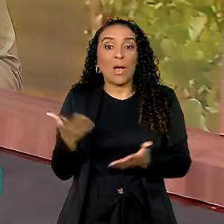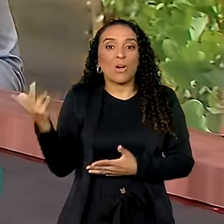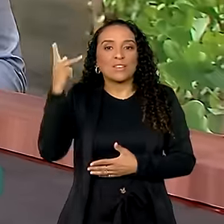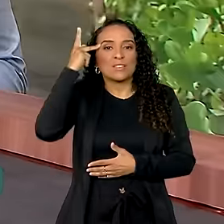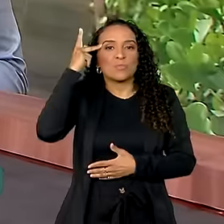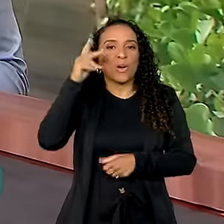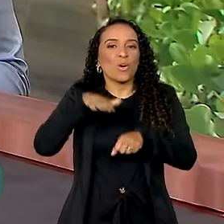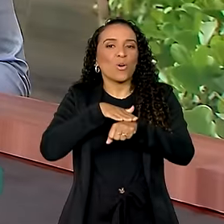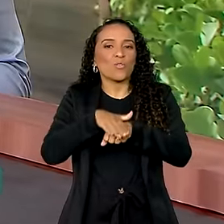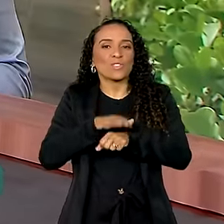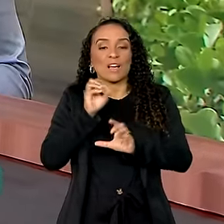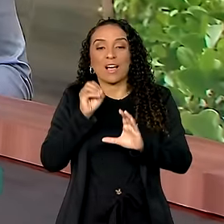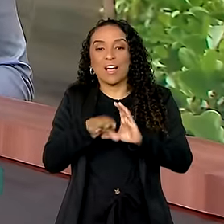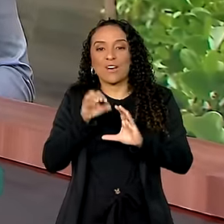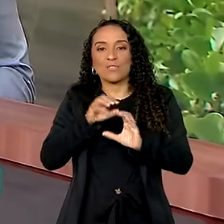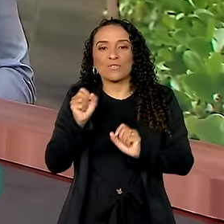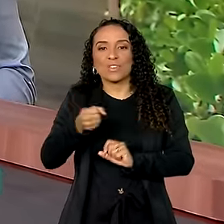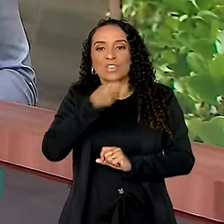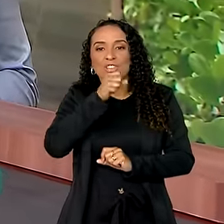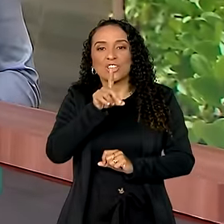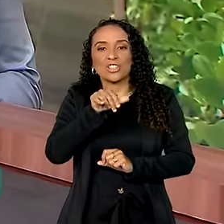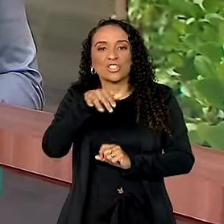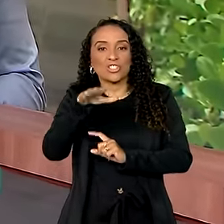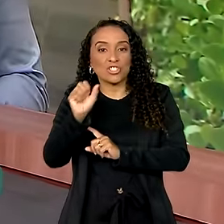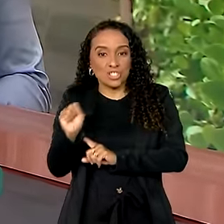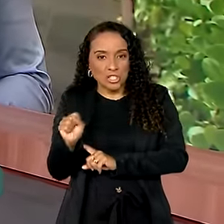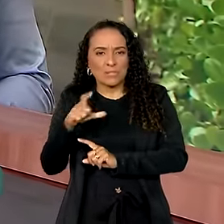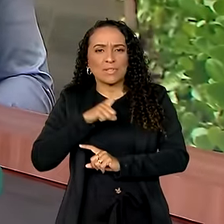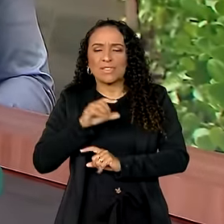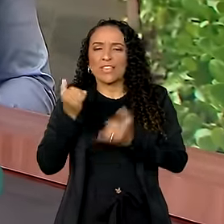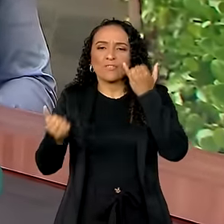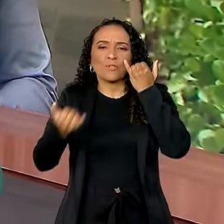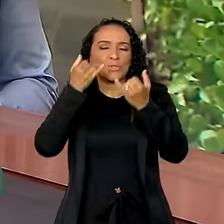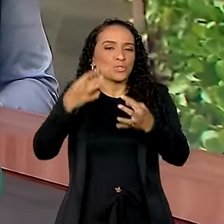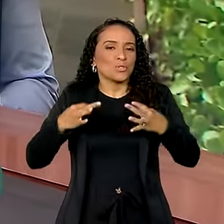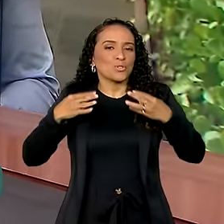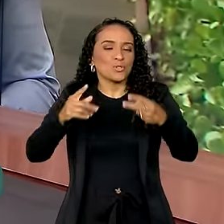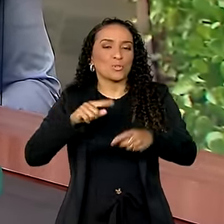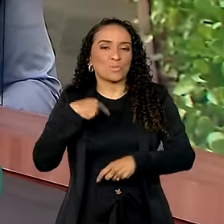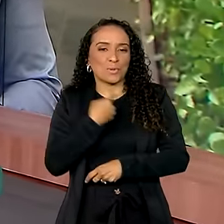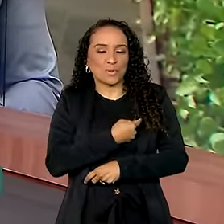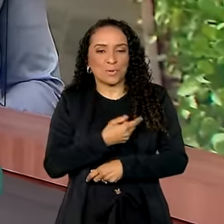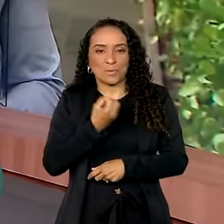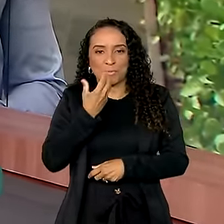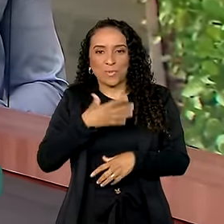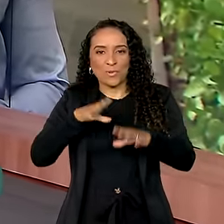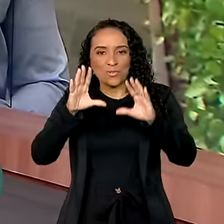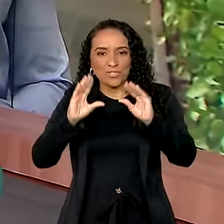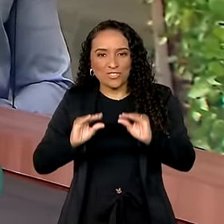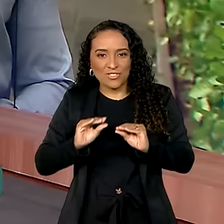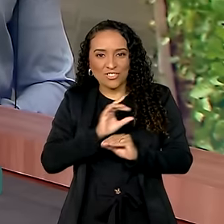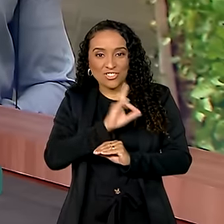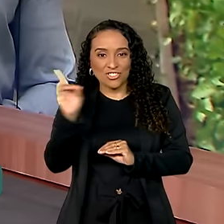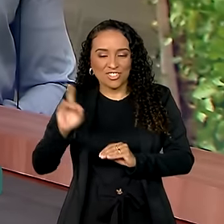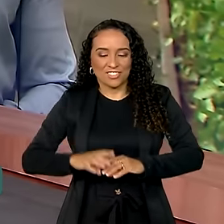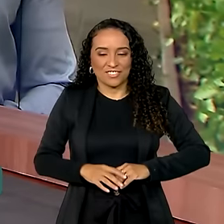conversar ao vivo com o Dimas Soldi, que tem todas as informações para a gente. Oi, Dimas, ótimo dia para você.